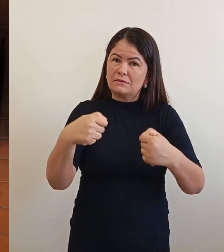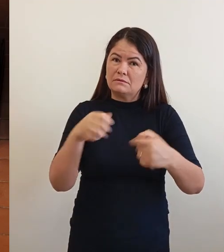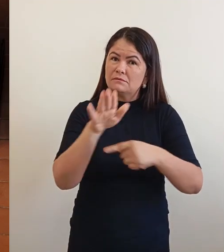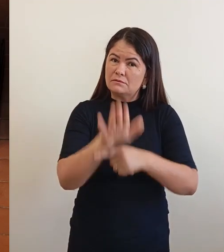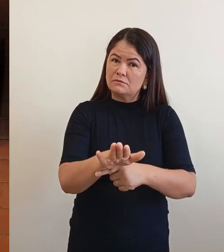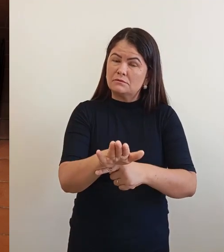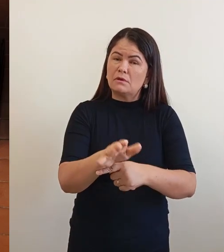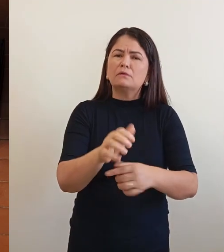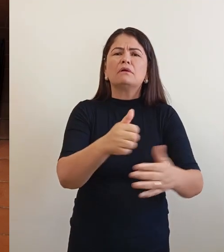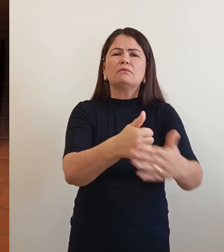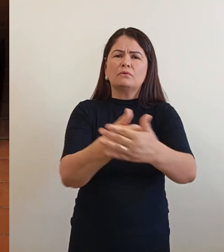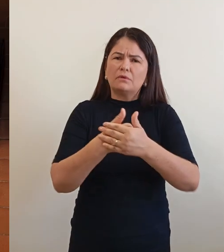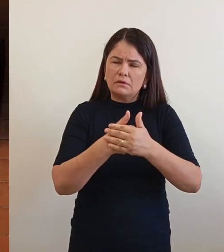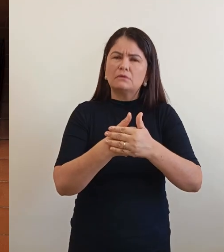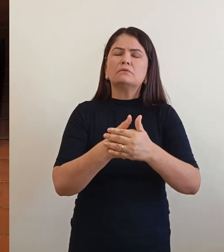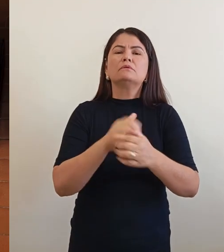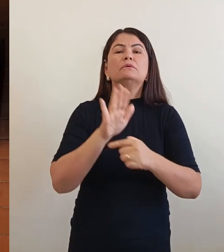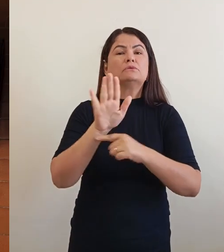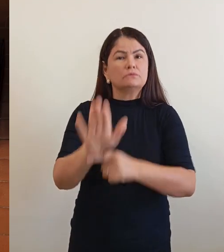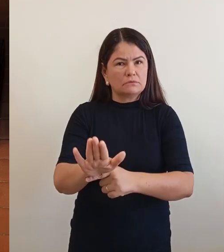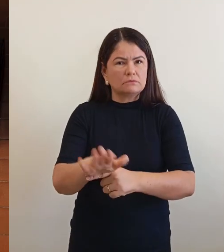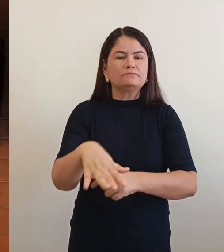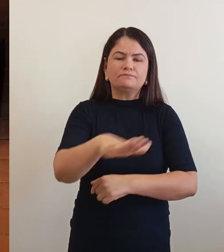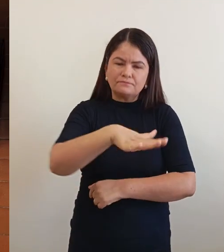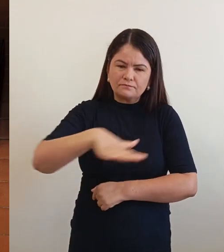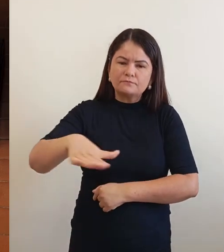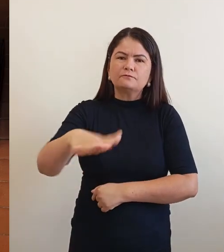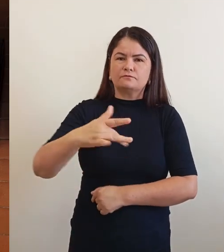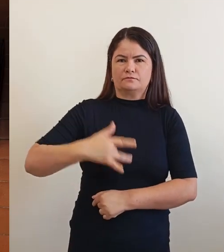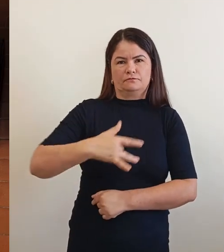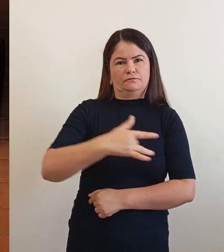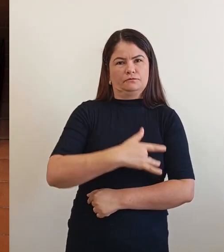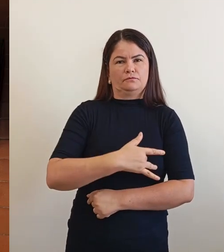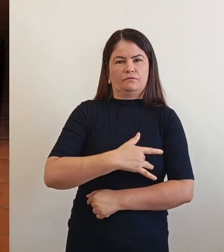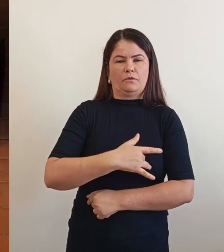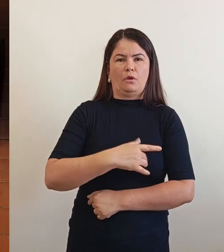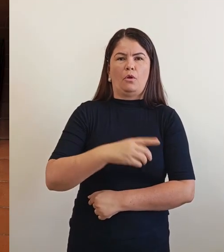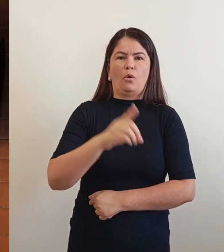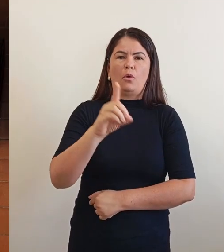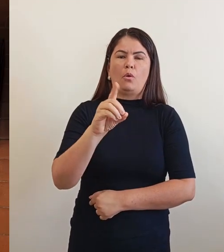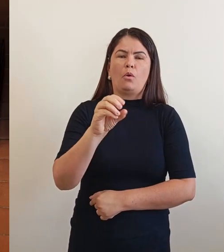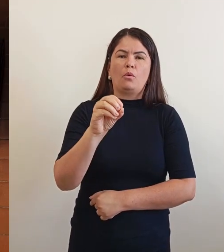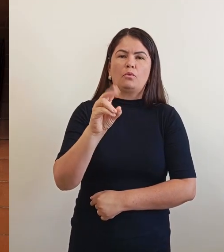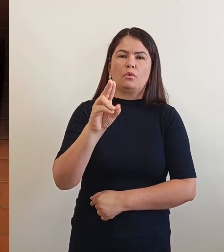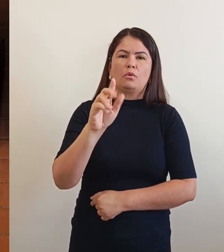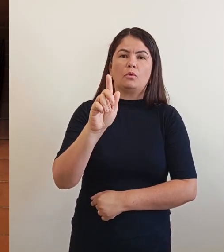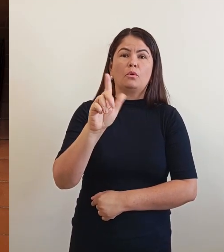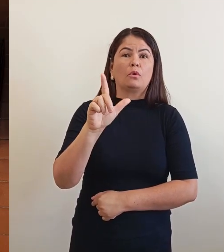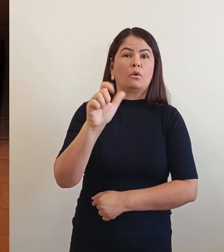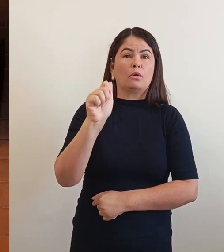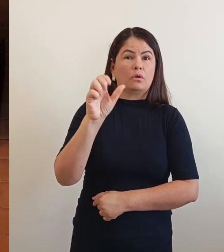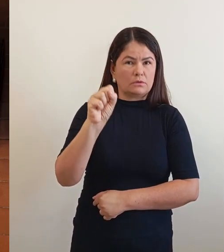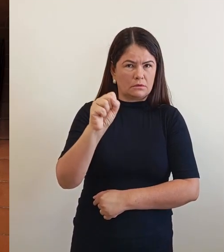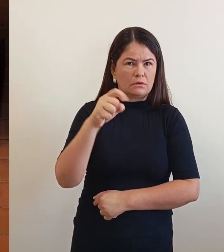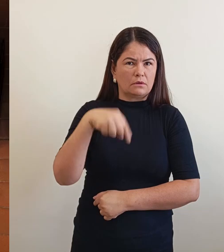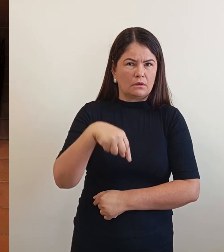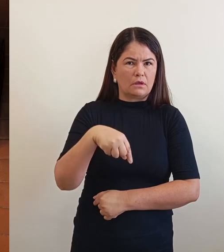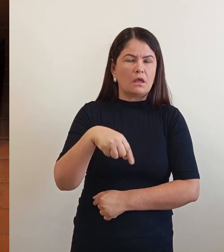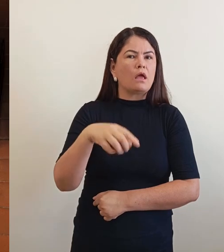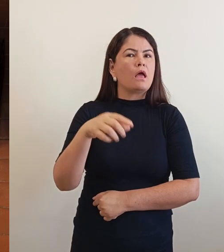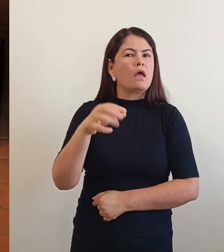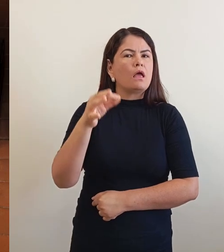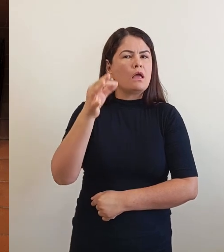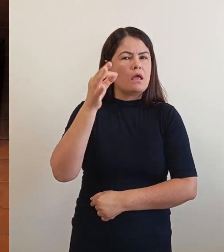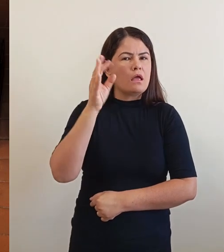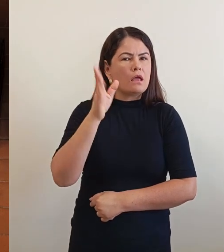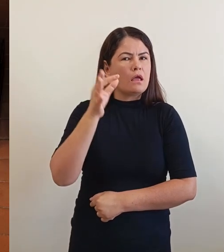área da saúde. Então, como o filho do Douglas está aqui. E é testemunho disso. Ele